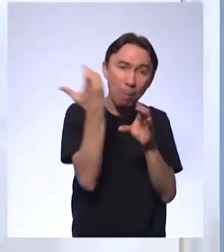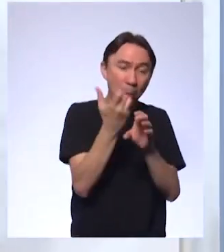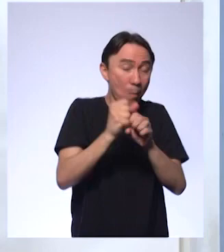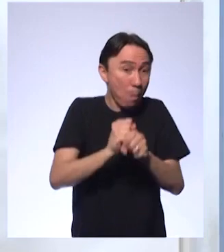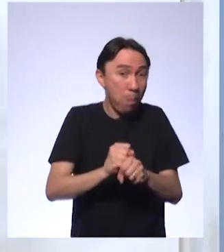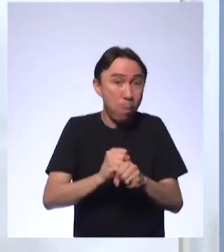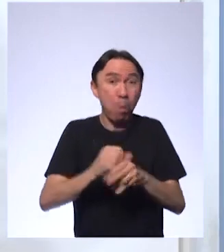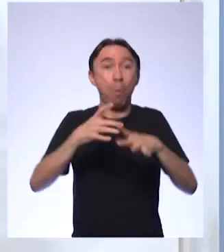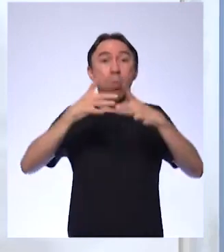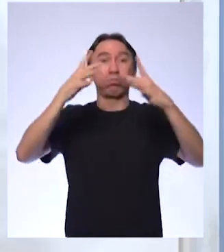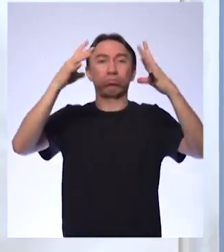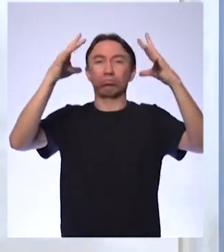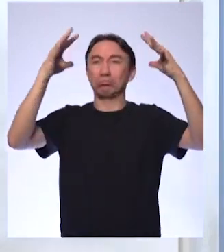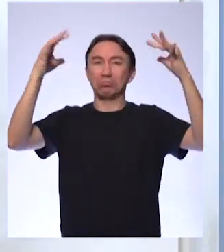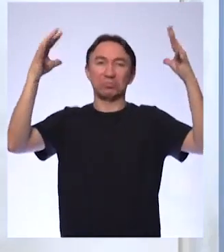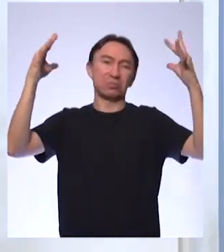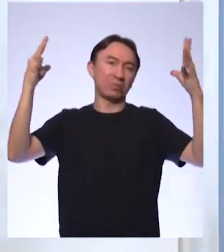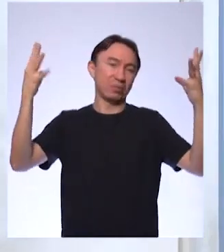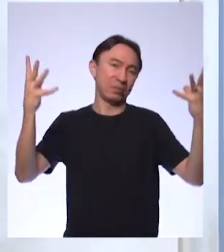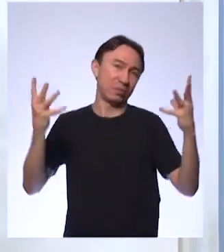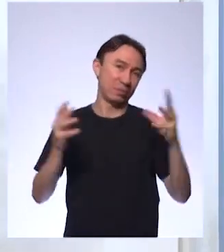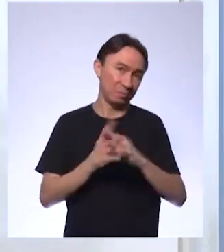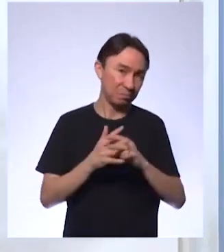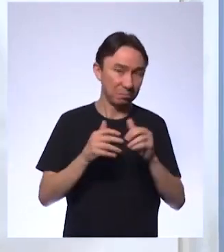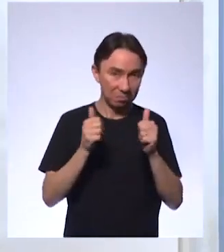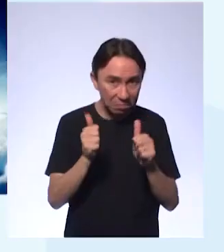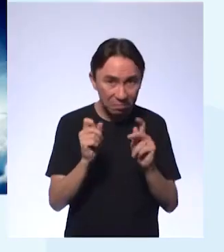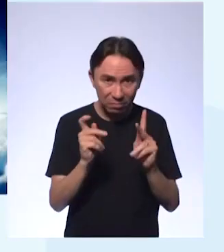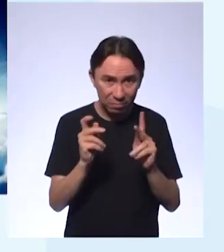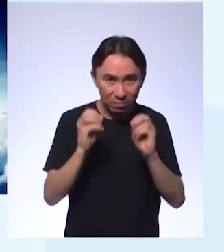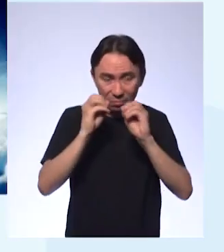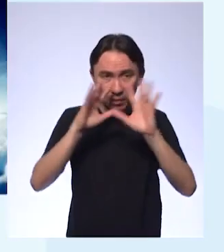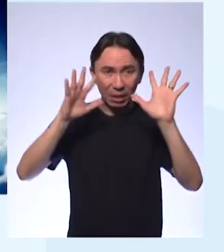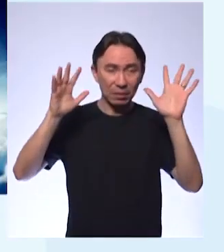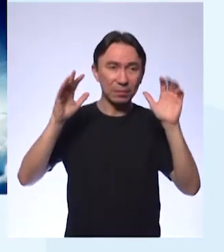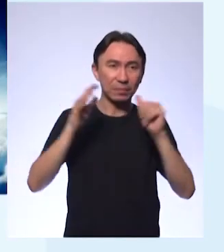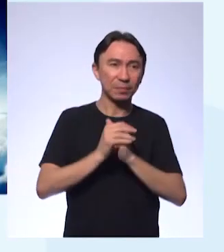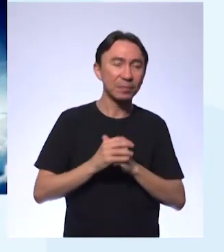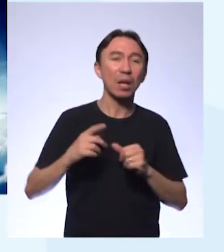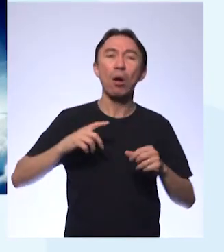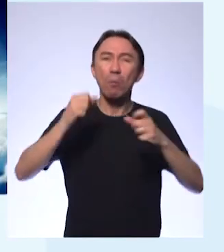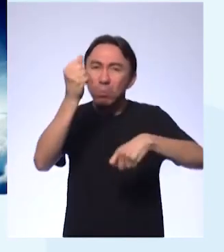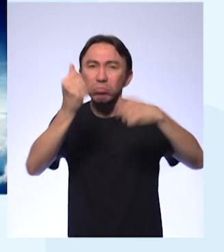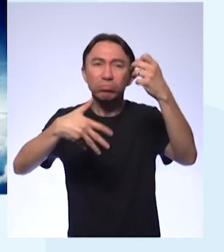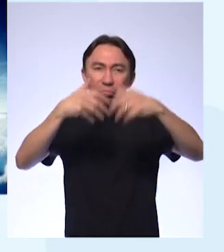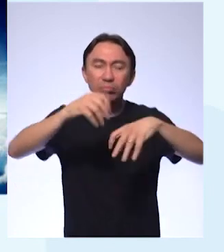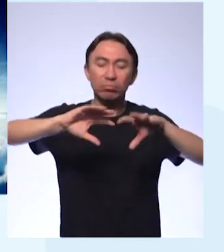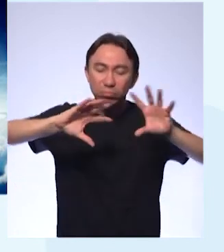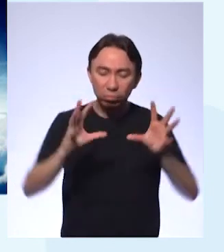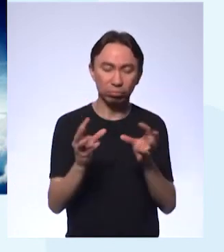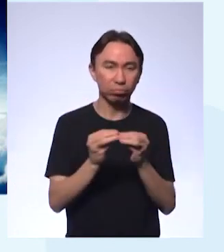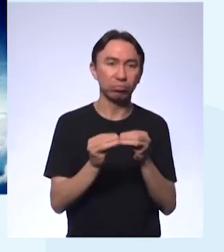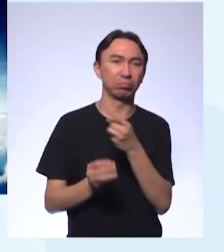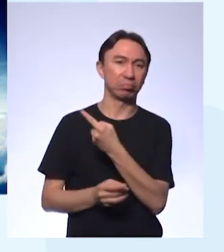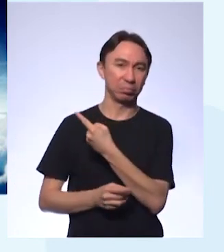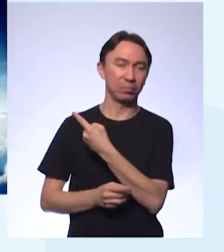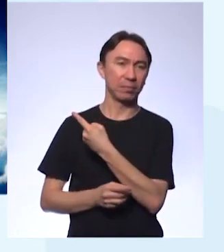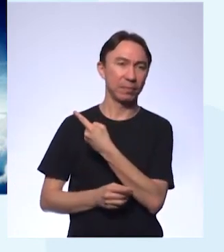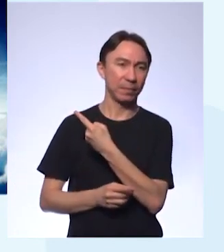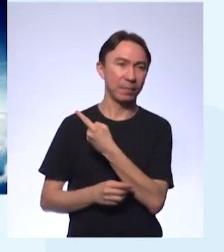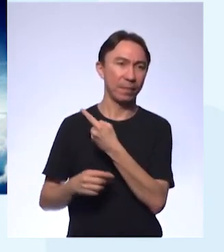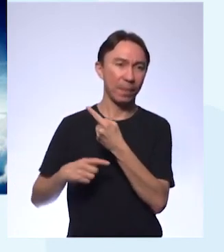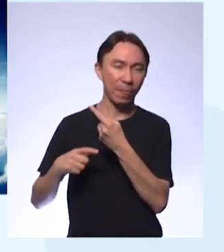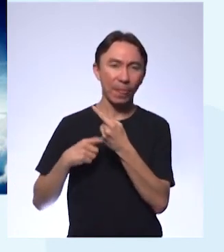Espero que tenha ficado mais claro. Então, tudo que eu expliquei está resumido aí. Então, o surgimento dos